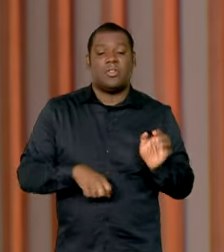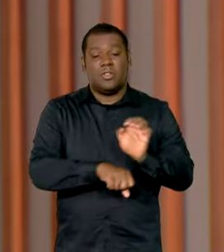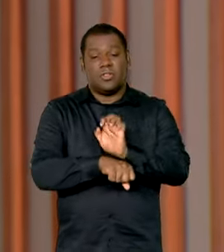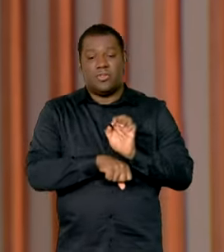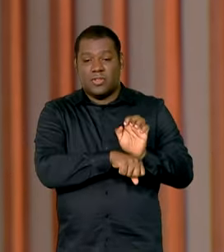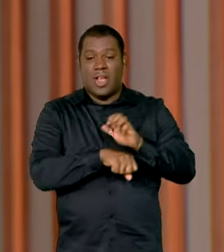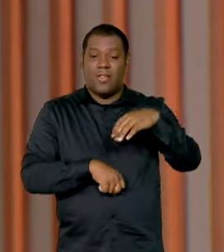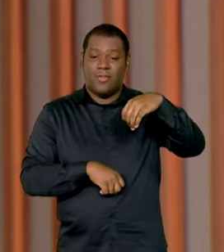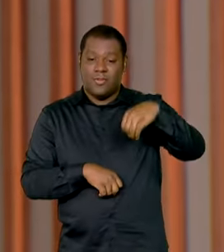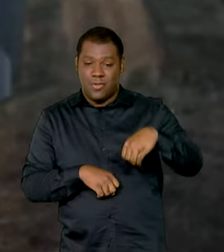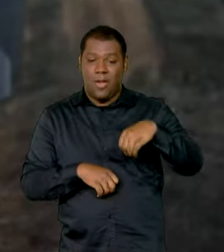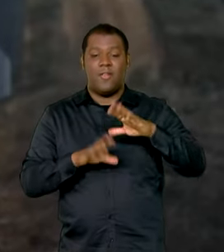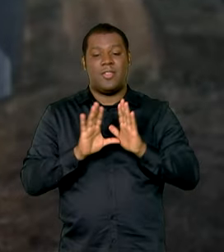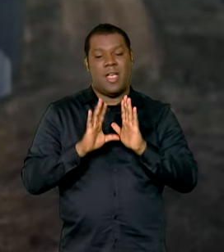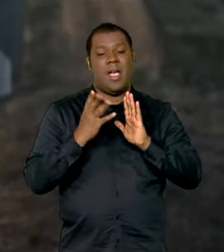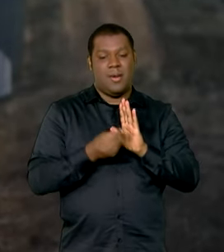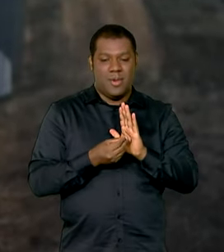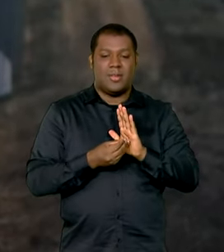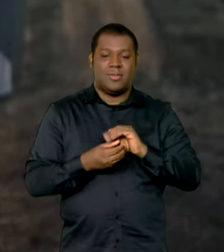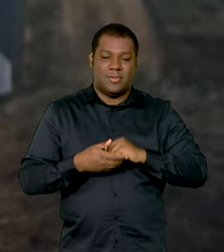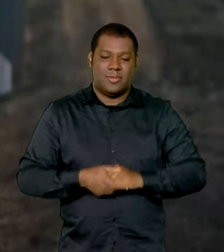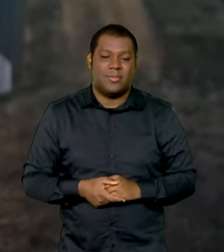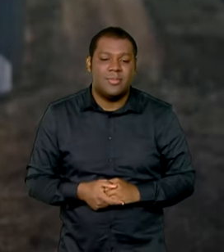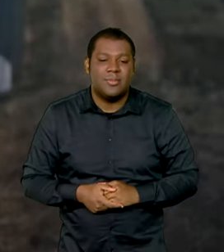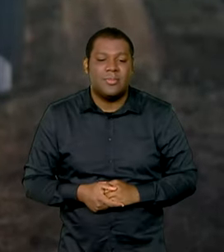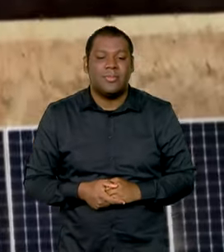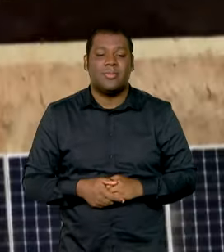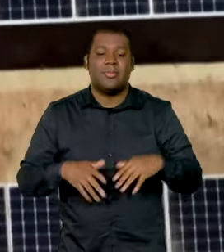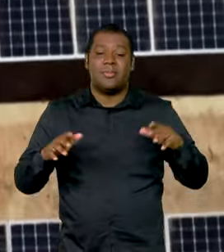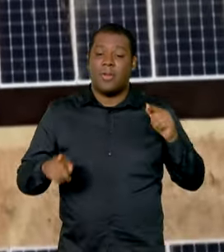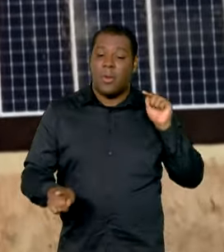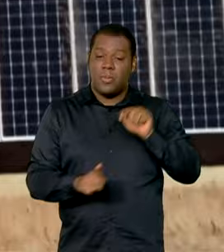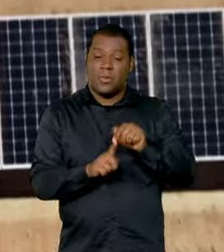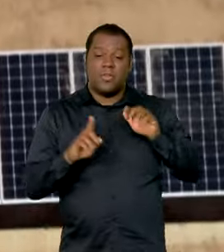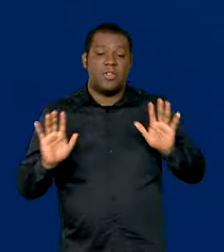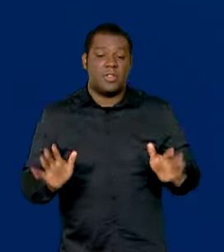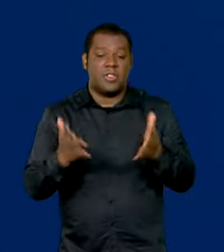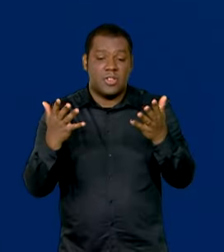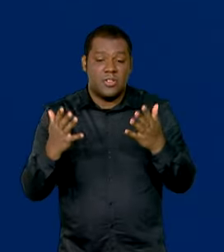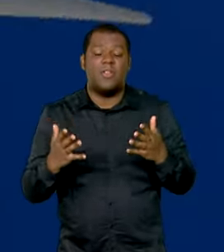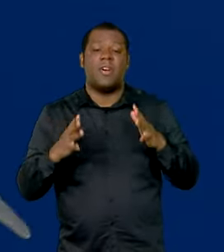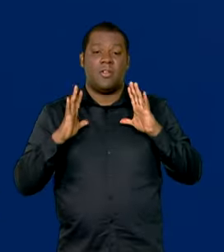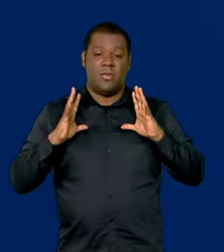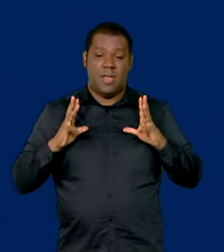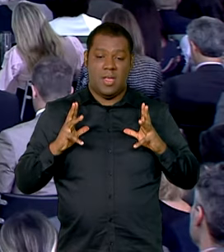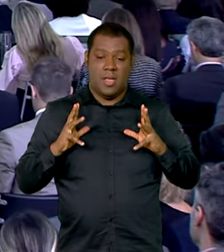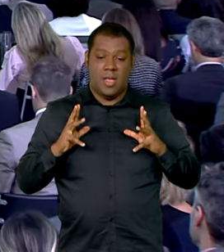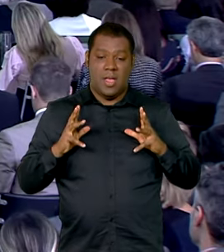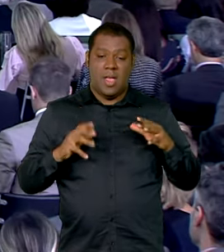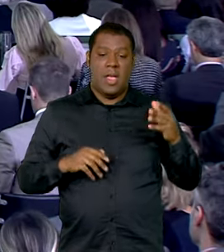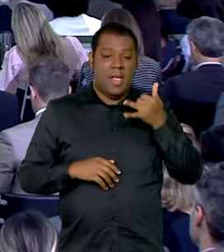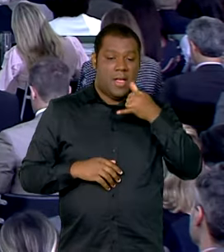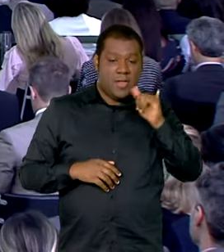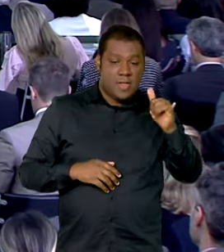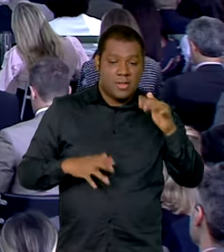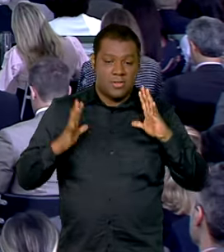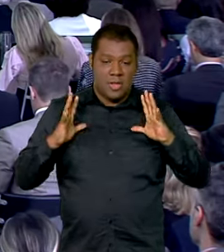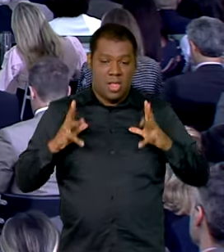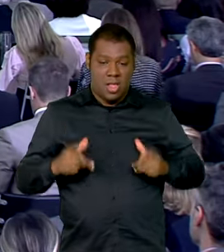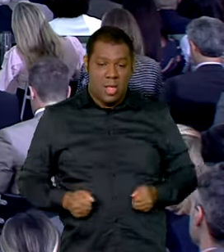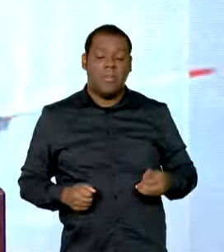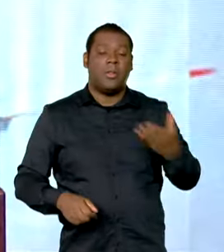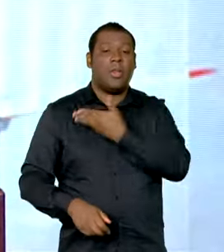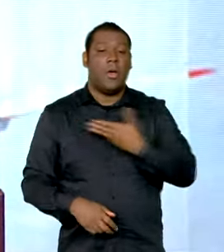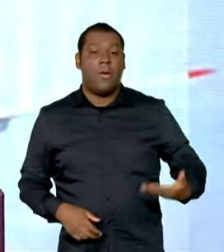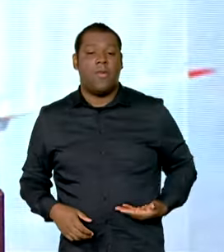a Amazônia Legal. Com o objetivo de incentivar a produção de energias limpas e renováveis, o governo federal decidiu